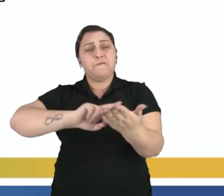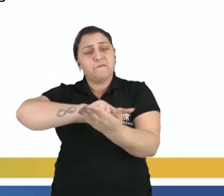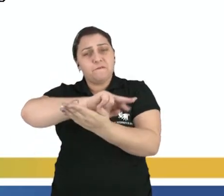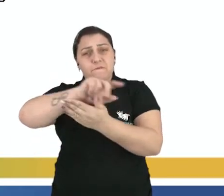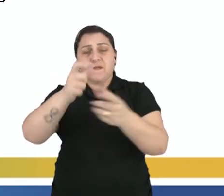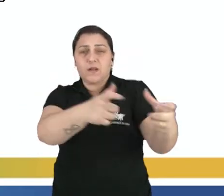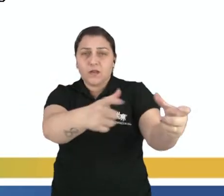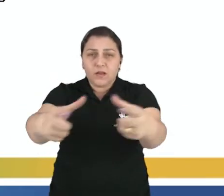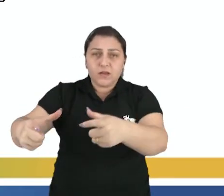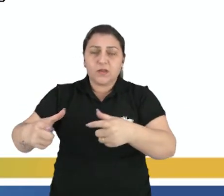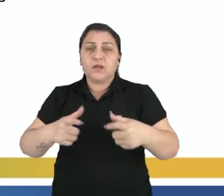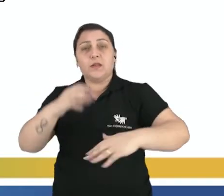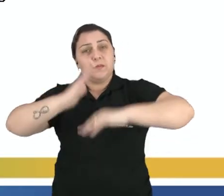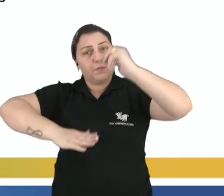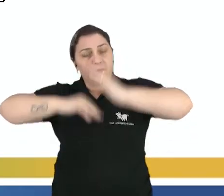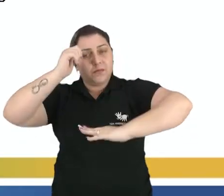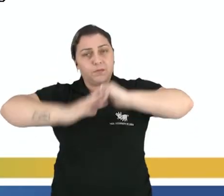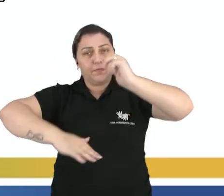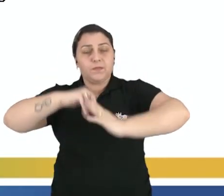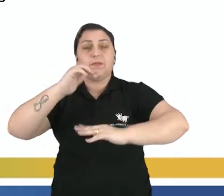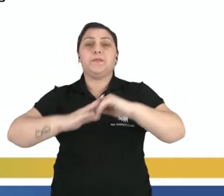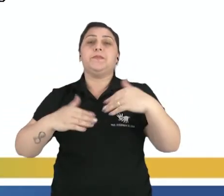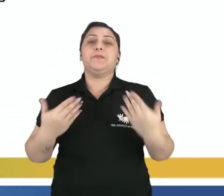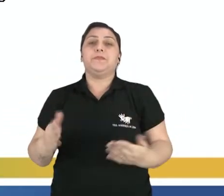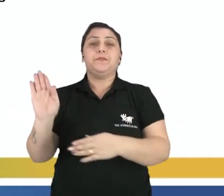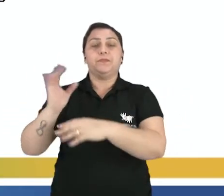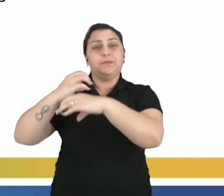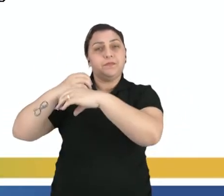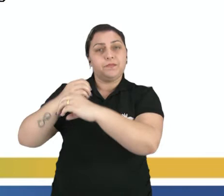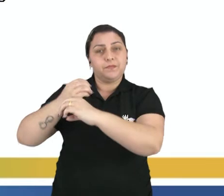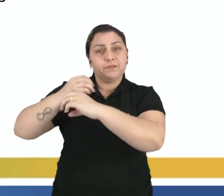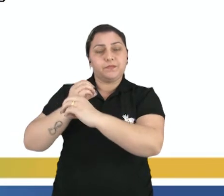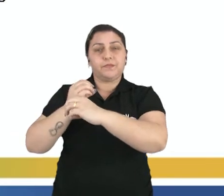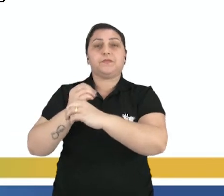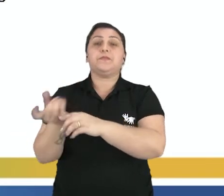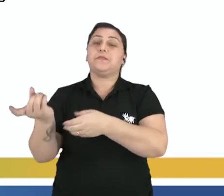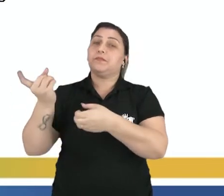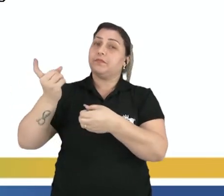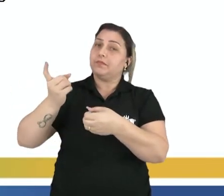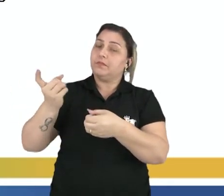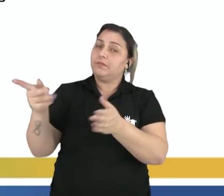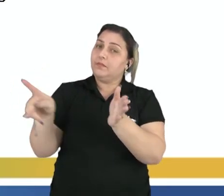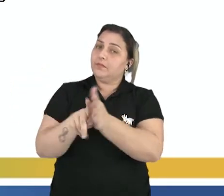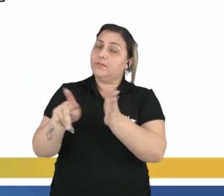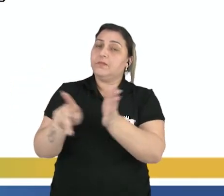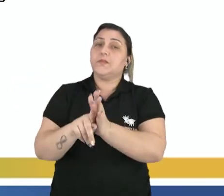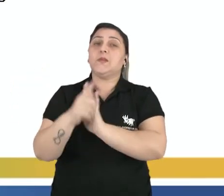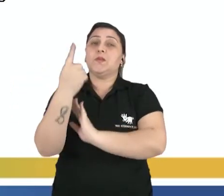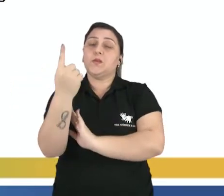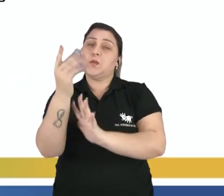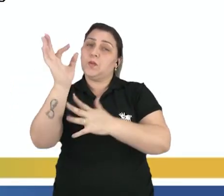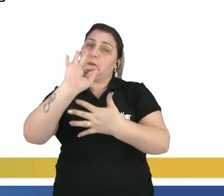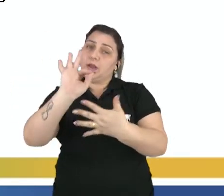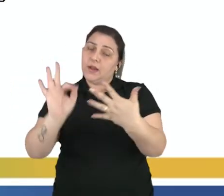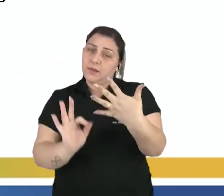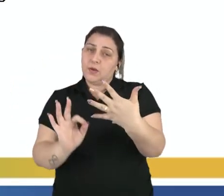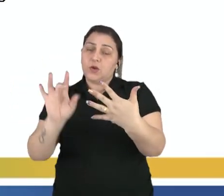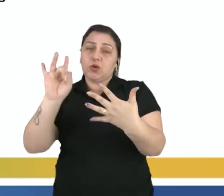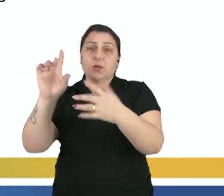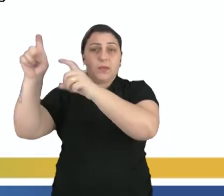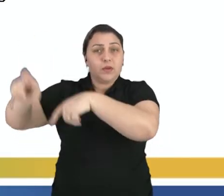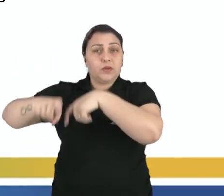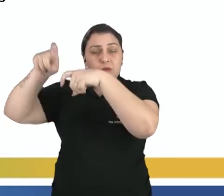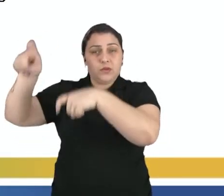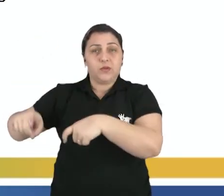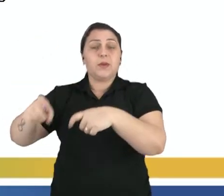várias áreas, né. Então, no caso, a biotecnologia, mesmo sendo voltada para um elemento, mesmo sendo voltada ou só para a